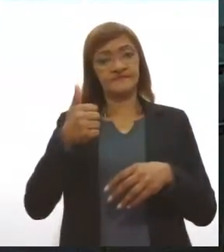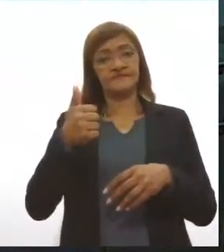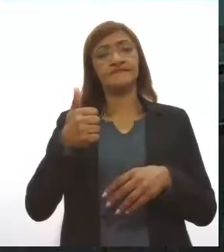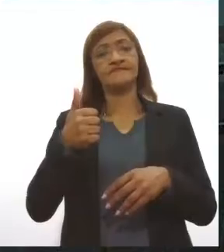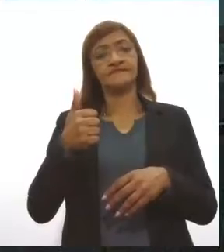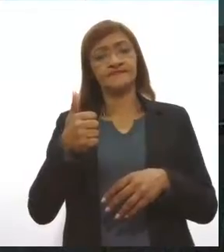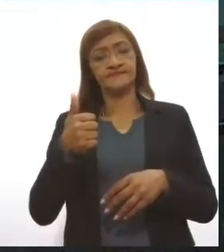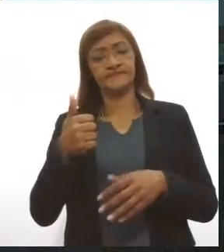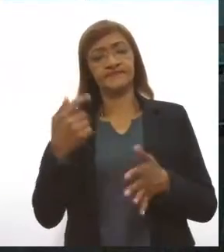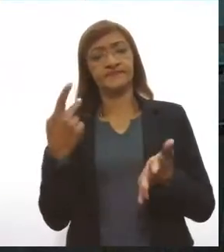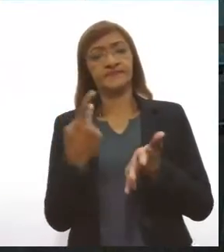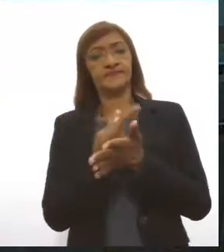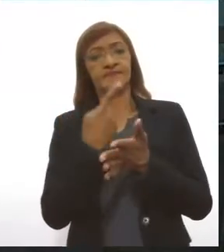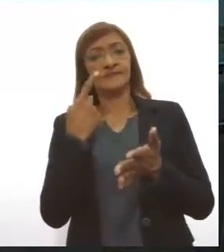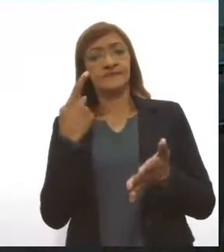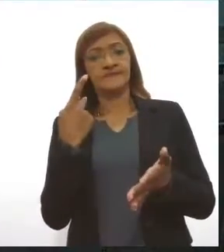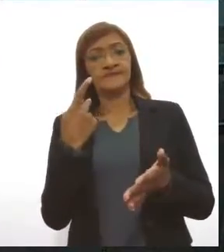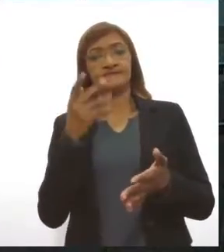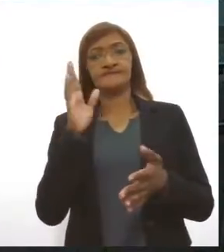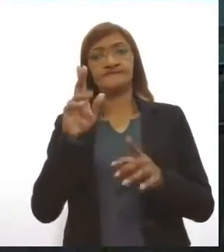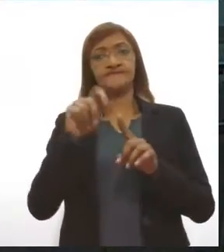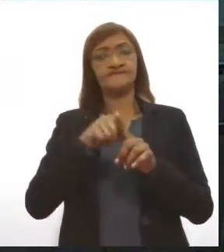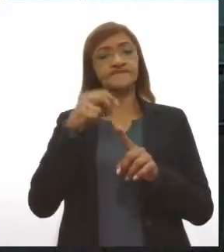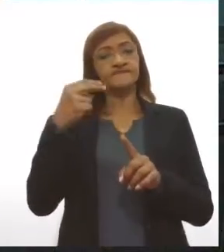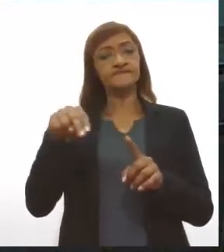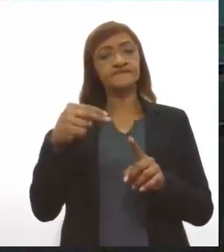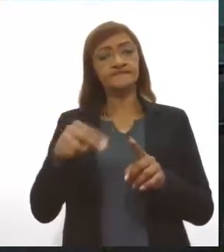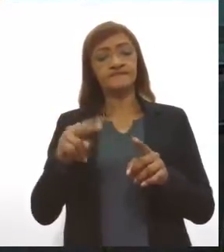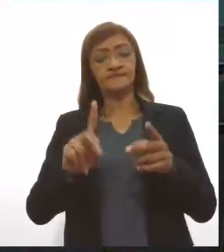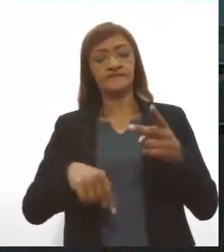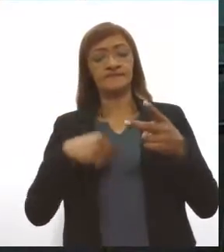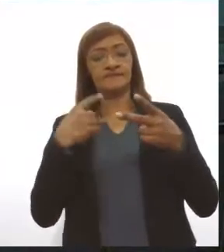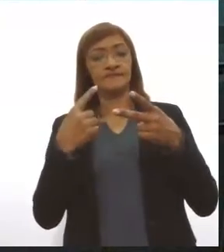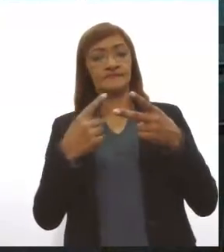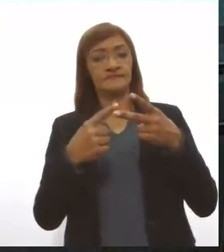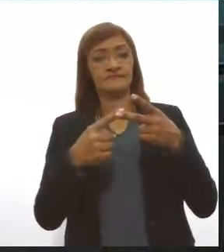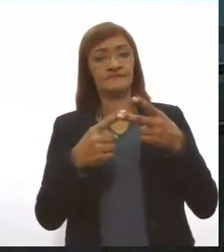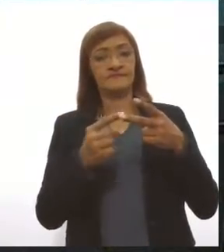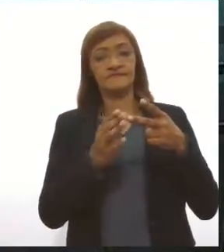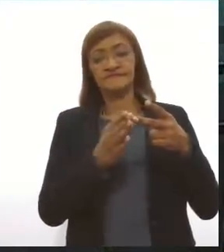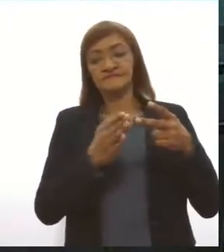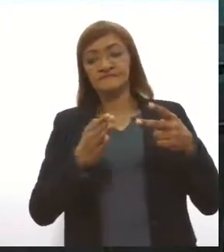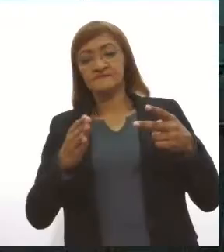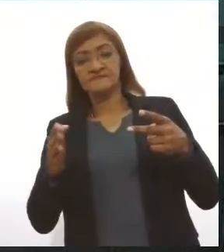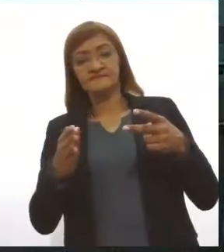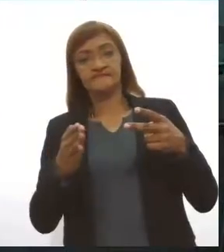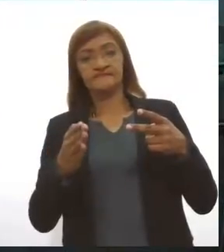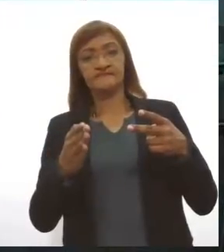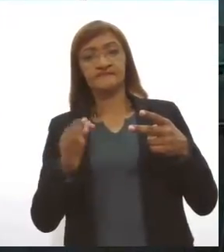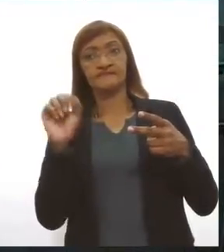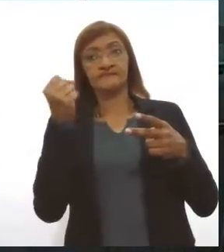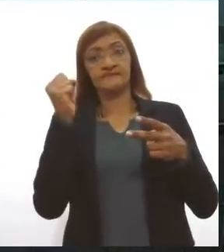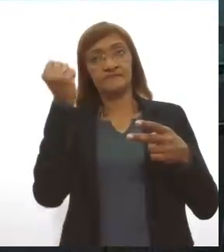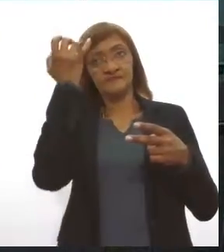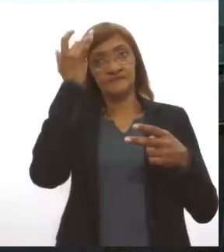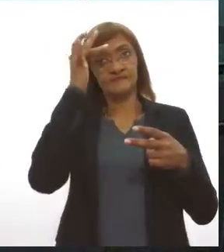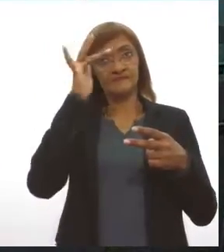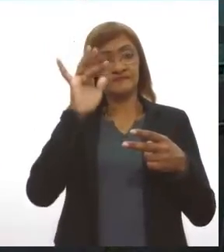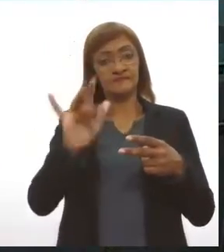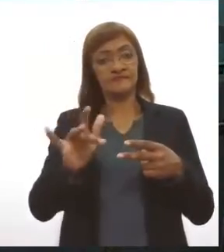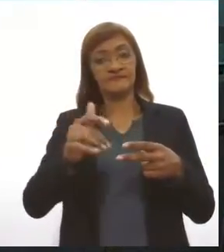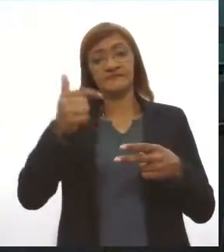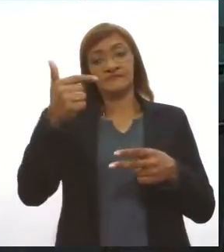ainda no mês de novembro, depois obedece um período de intertícios de oito dias, na verdade, para a segunda